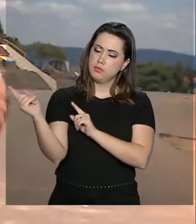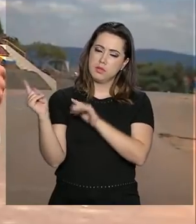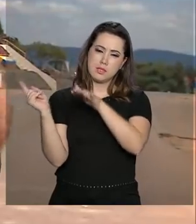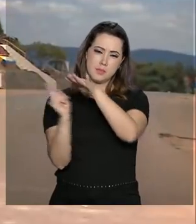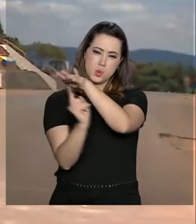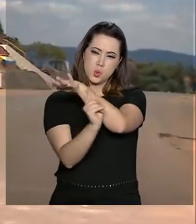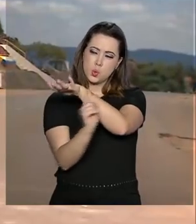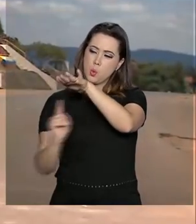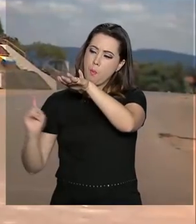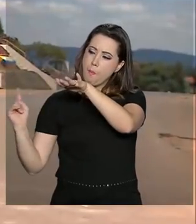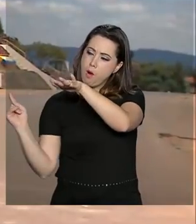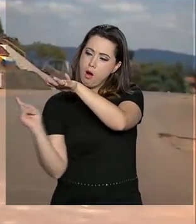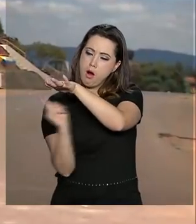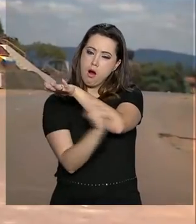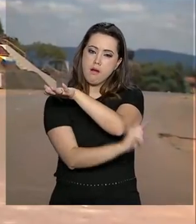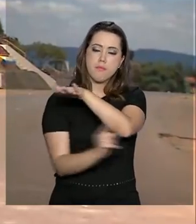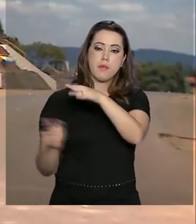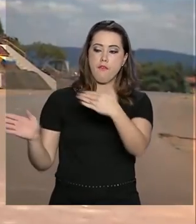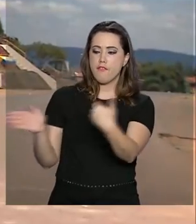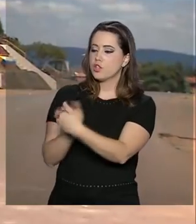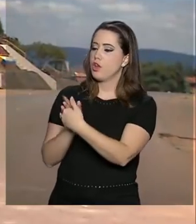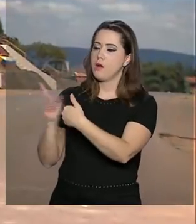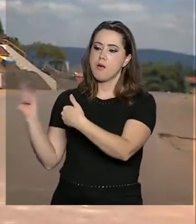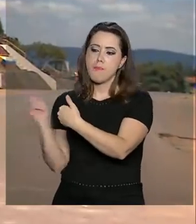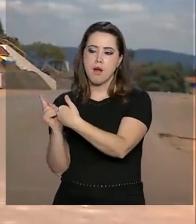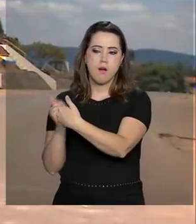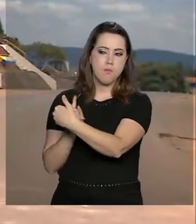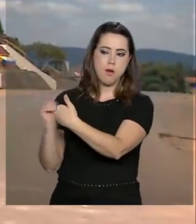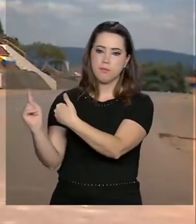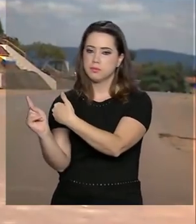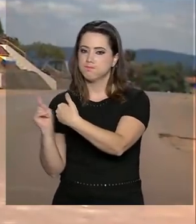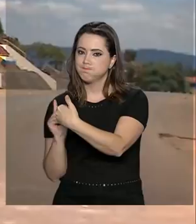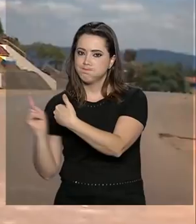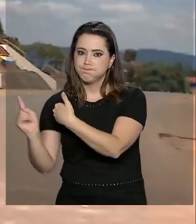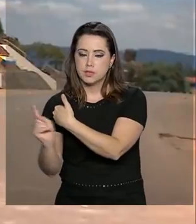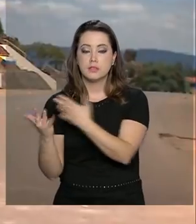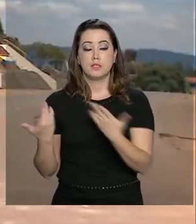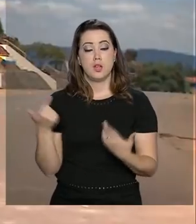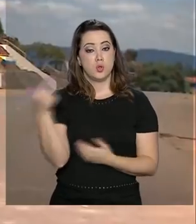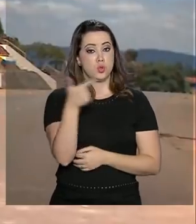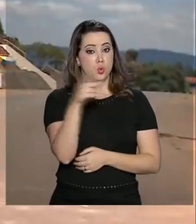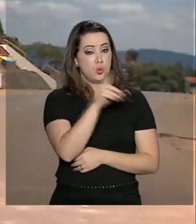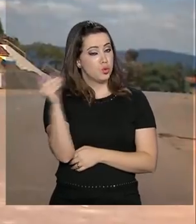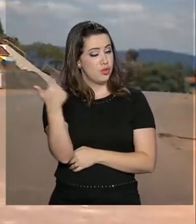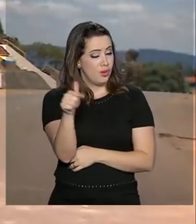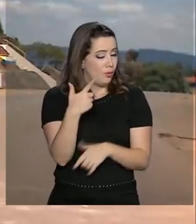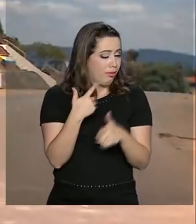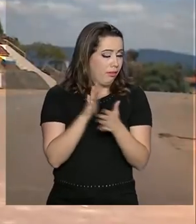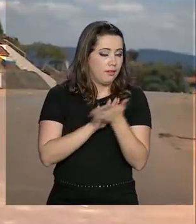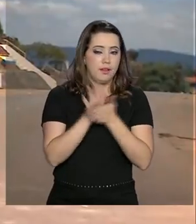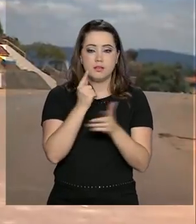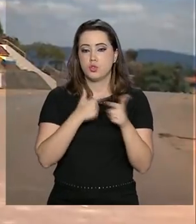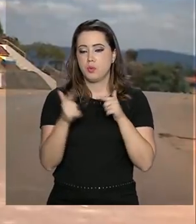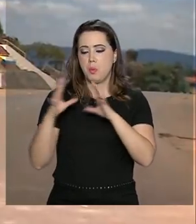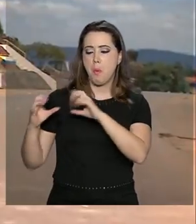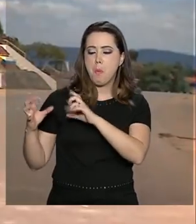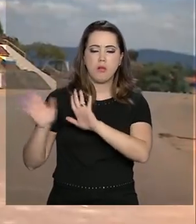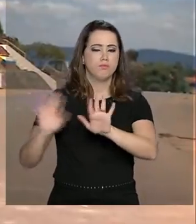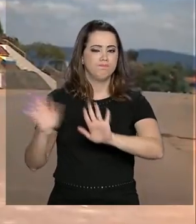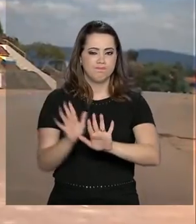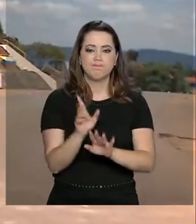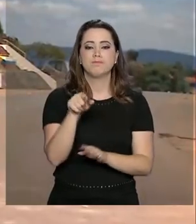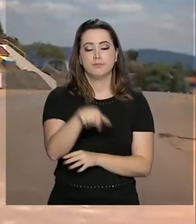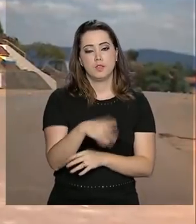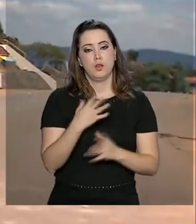tentam passar pelo bloqueio venezuelano. Este é o segundo dia sem registros de conflitos entre manifestantes e a